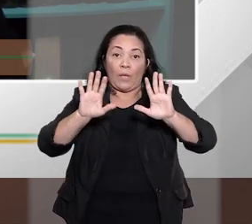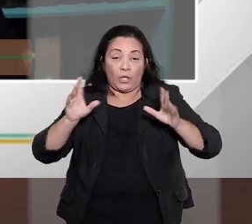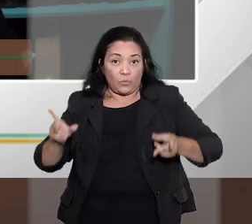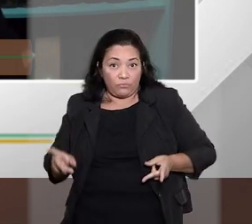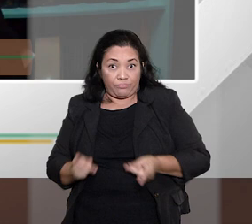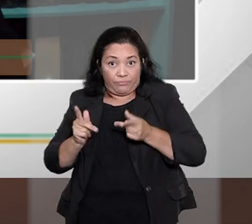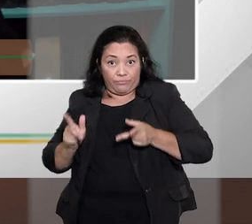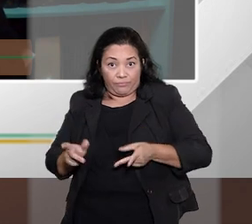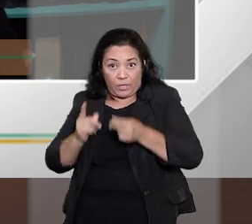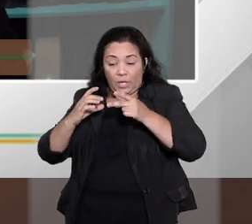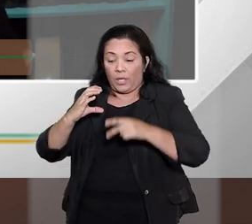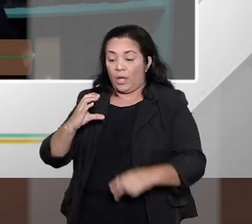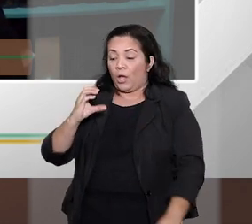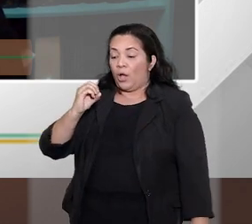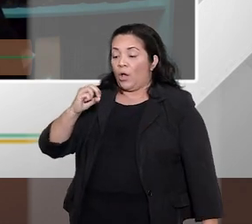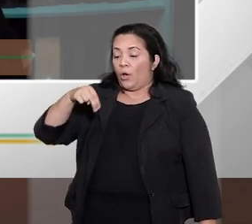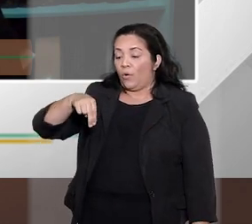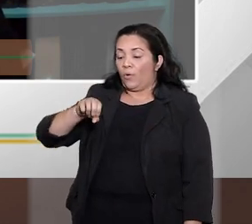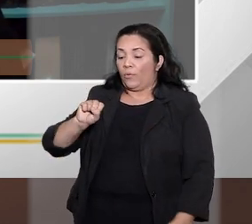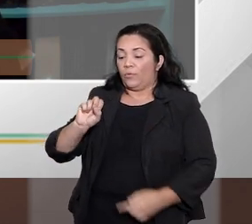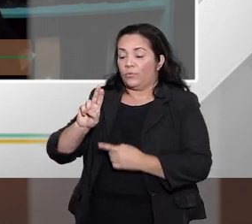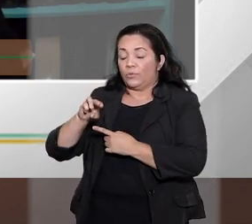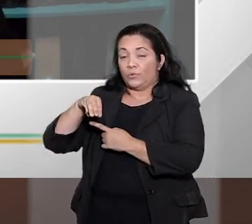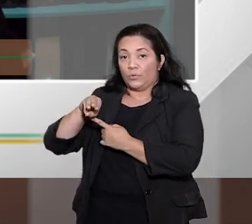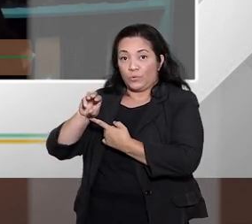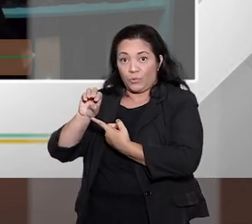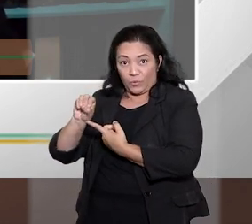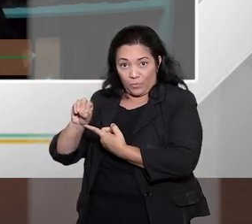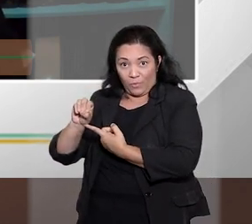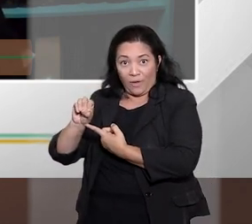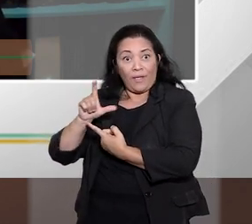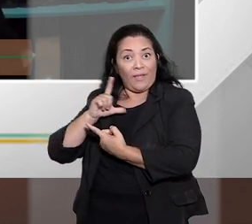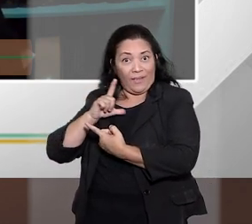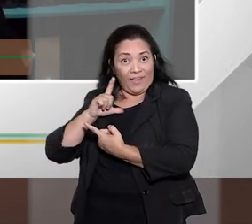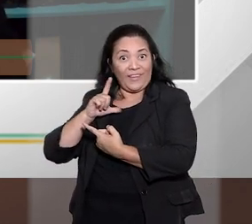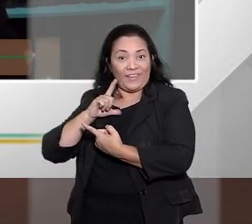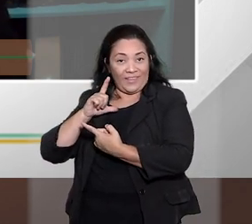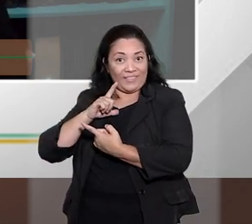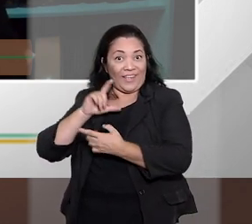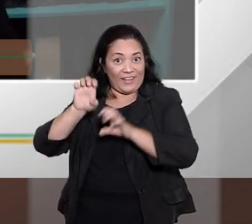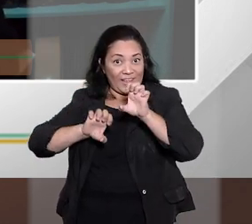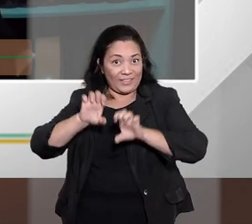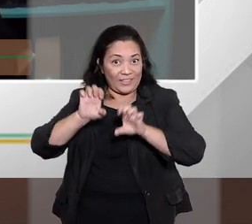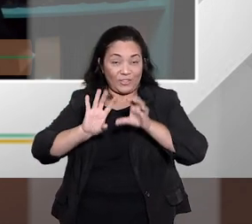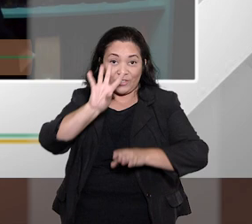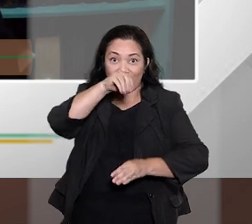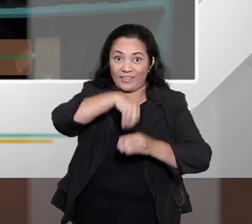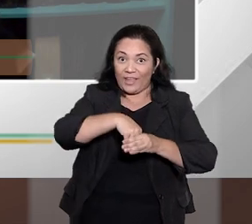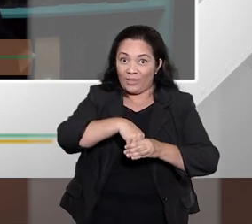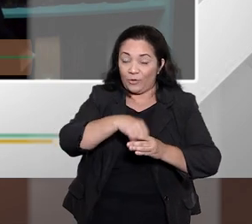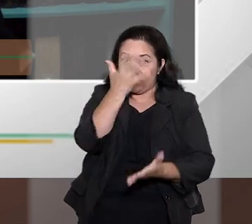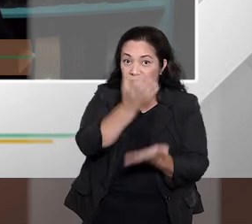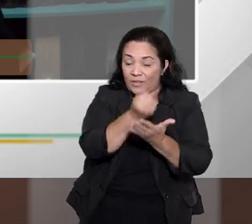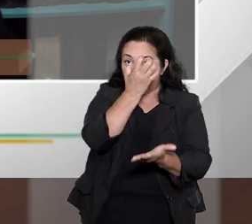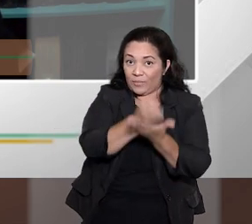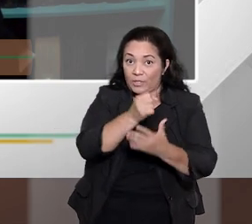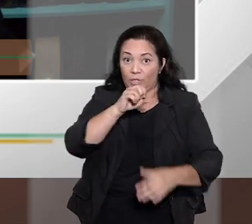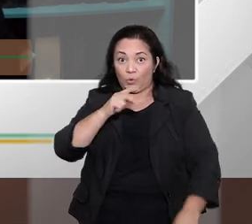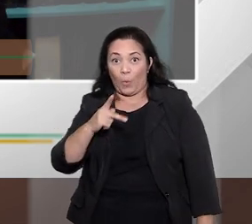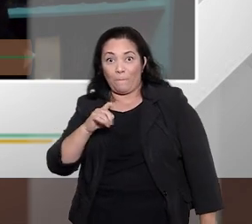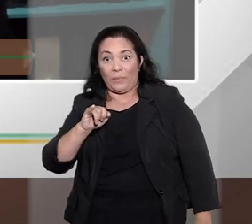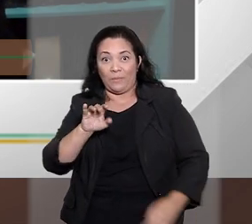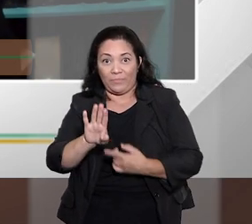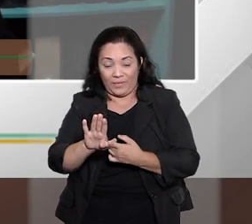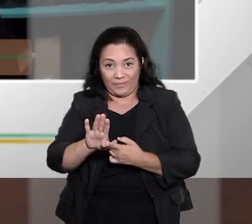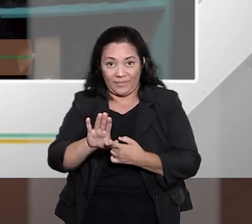tem um percentual de participação no PIB gigantesco, assim como, por exemplo, o Brasil, a exemplo